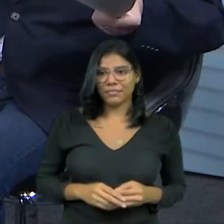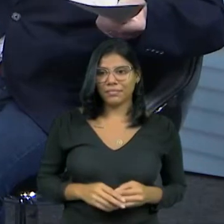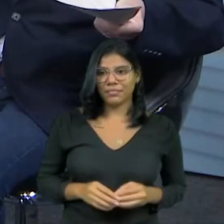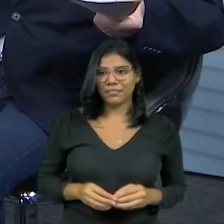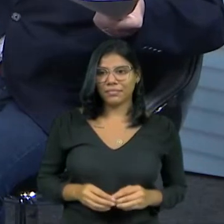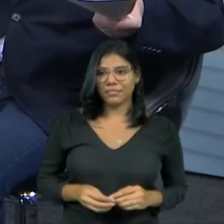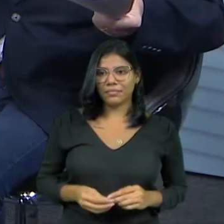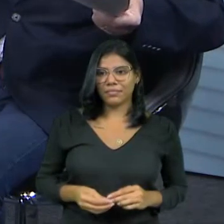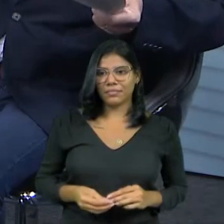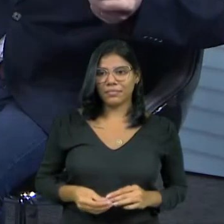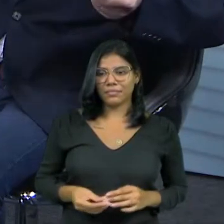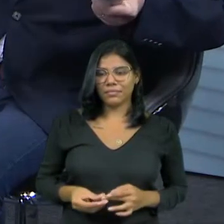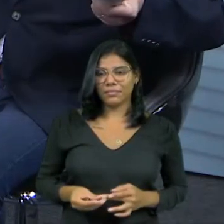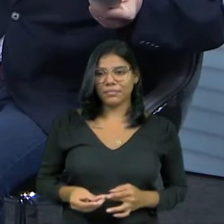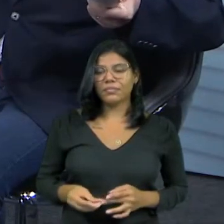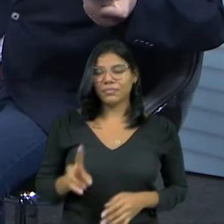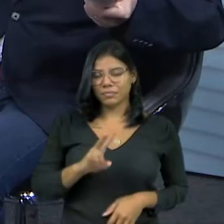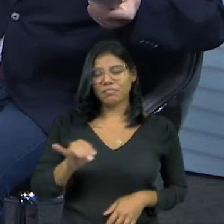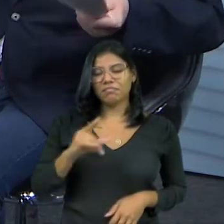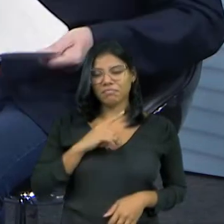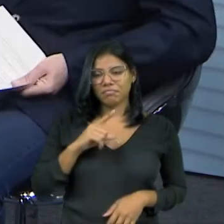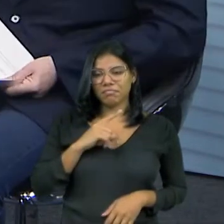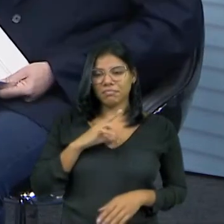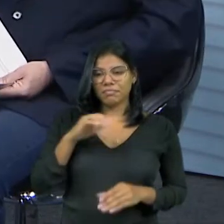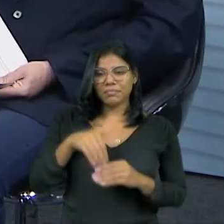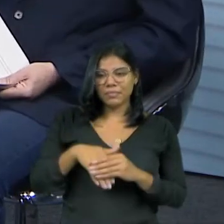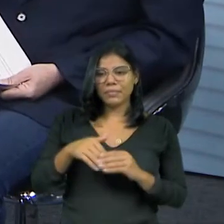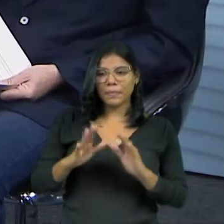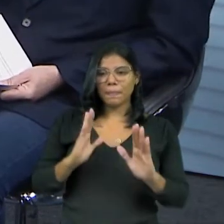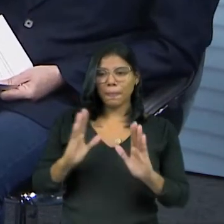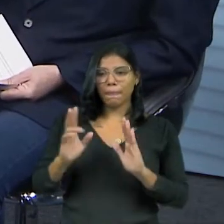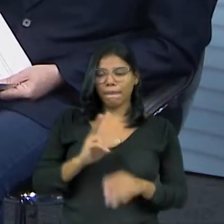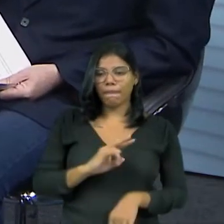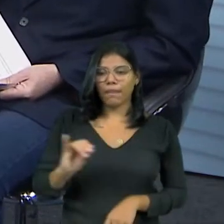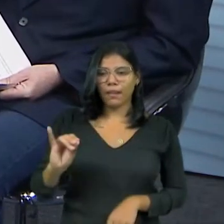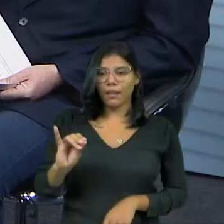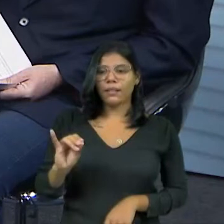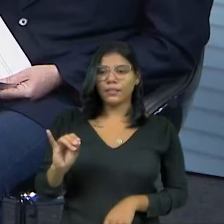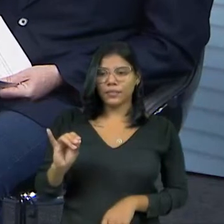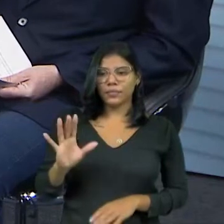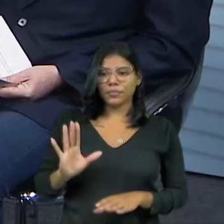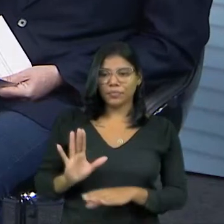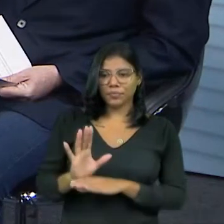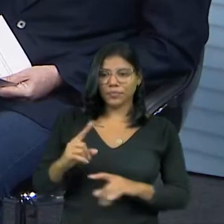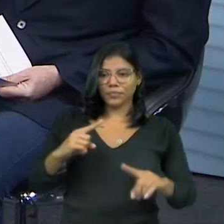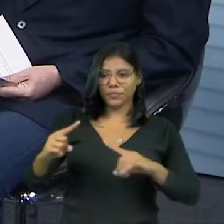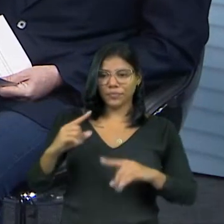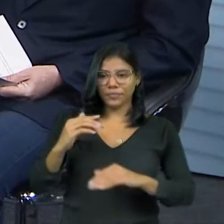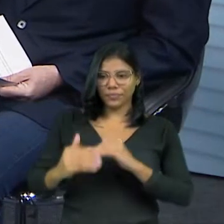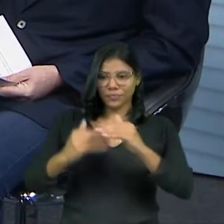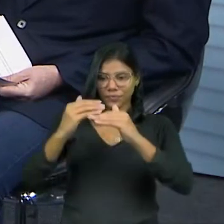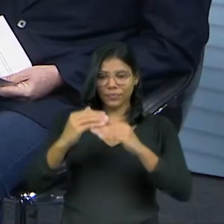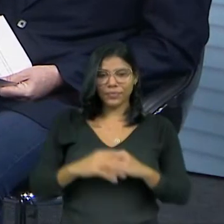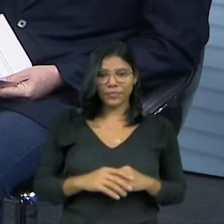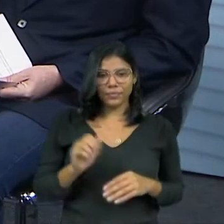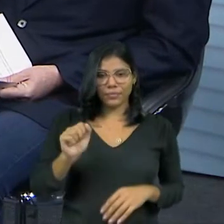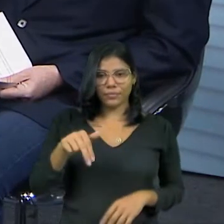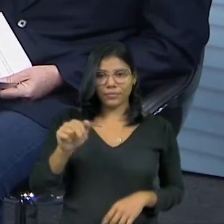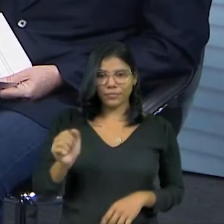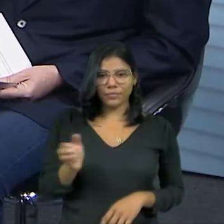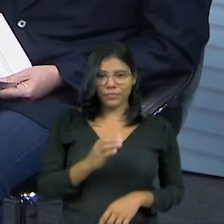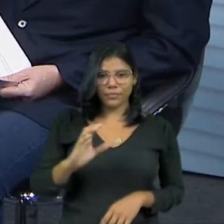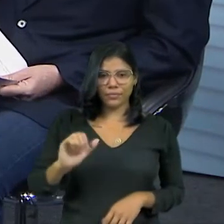eleição realmente muito interessante e vai fortalecer, com certeza, a nossa democracia. Com certeza. Doutora Ana Carolina, obrigado, viu?